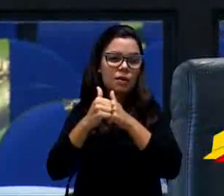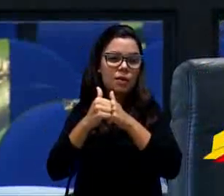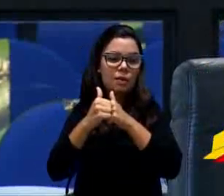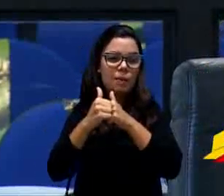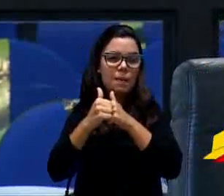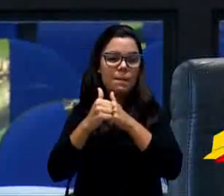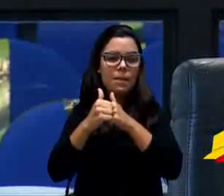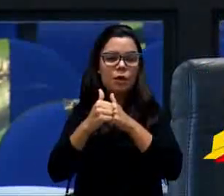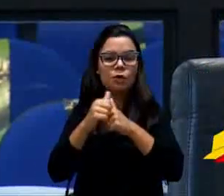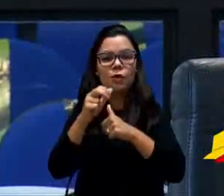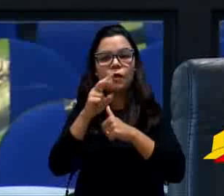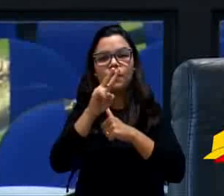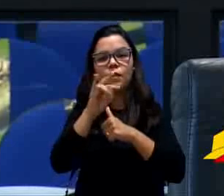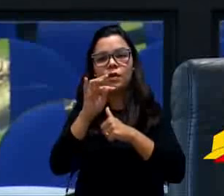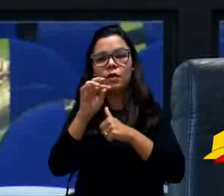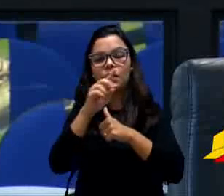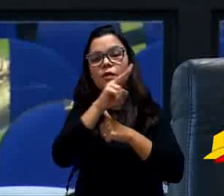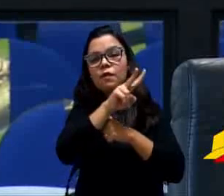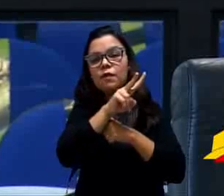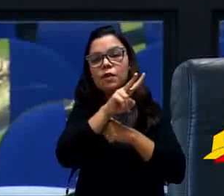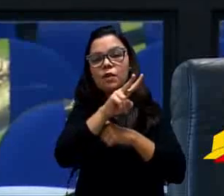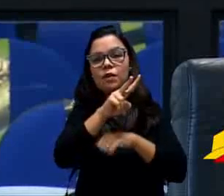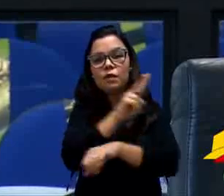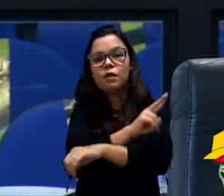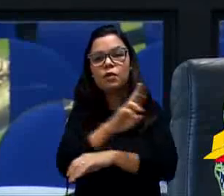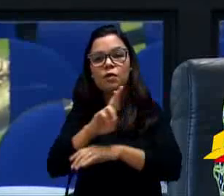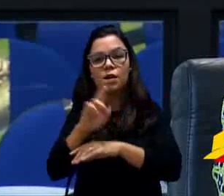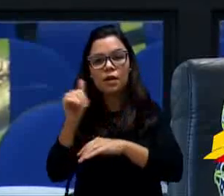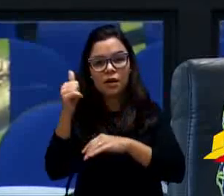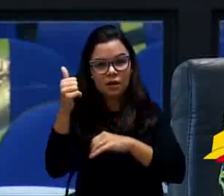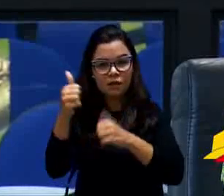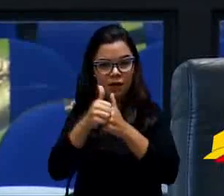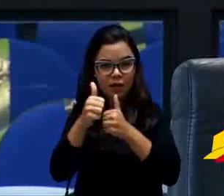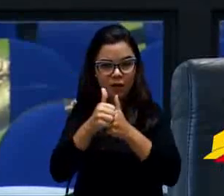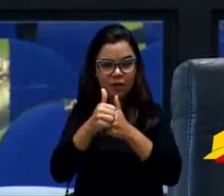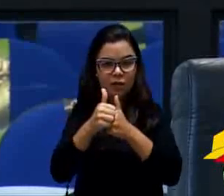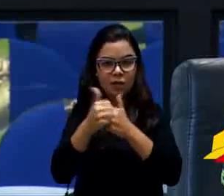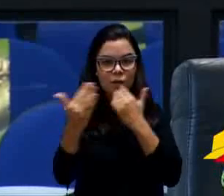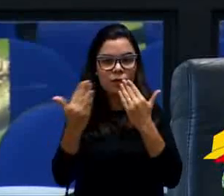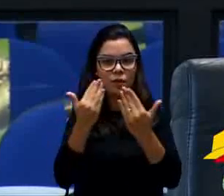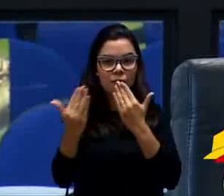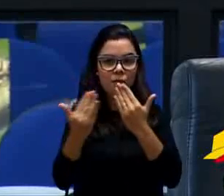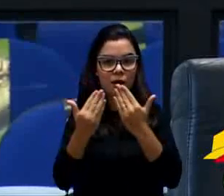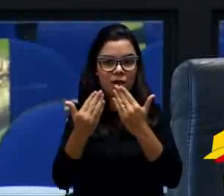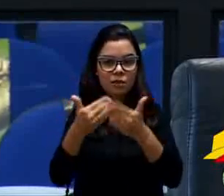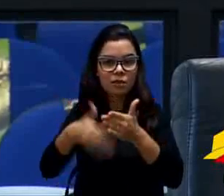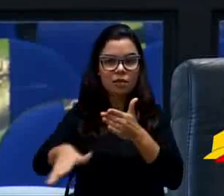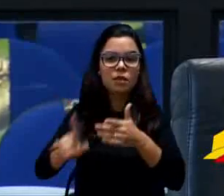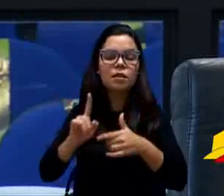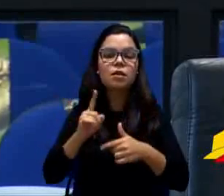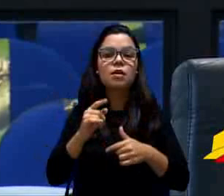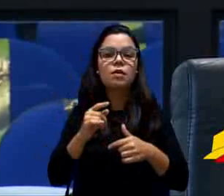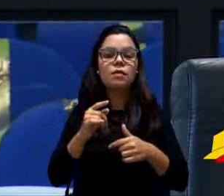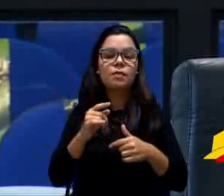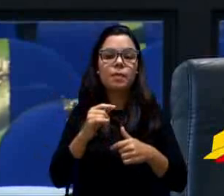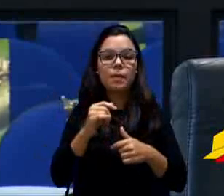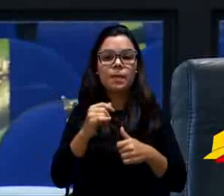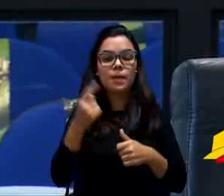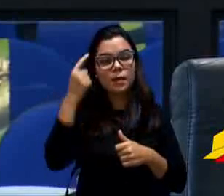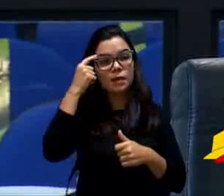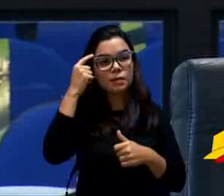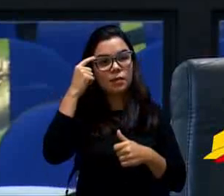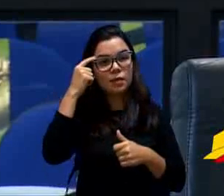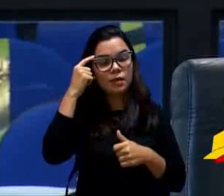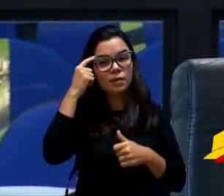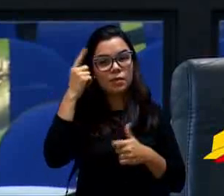Vitória Regia, que é o debate seguinte. E, engraçado, que nesse... ser retirado de pauta. aqui não se pensou